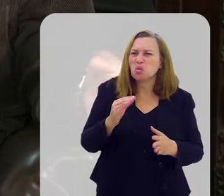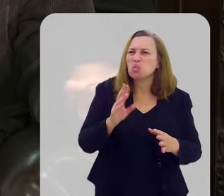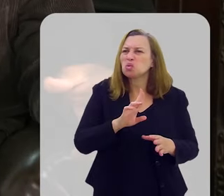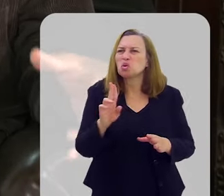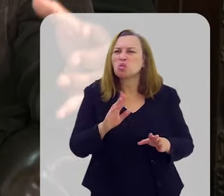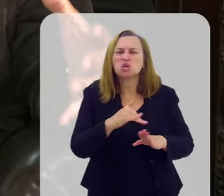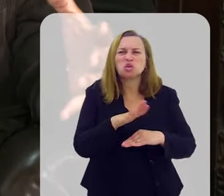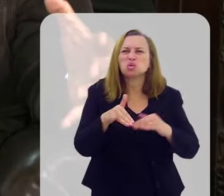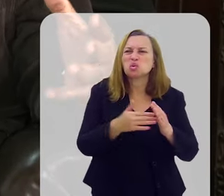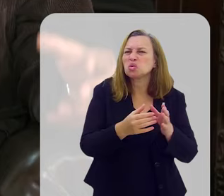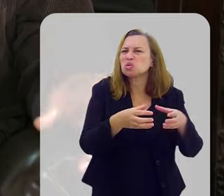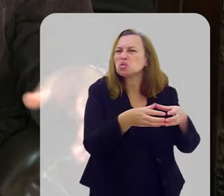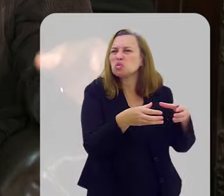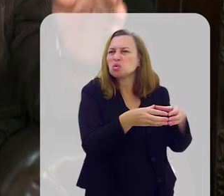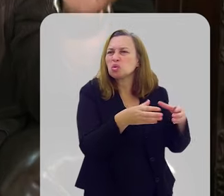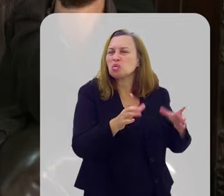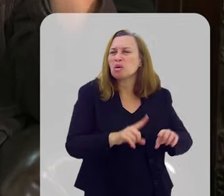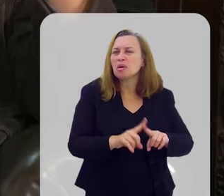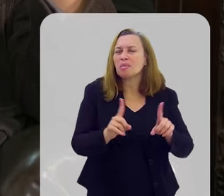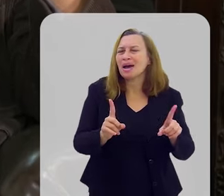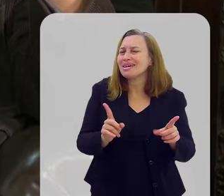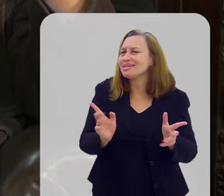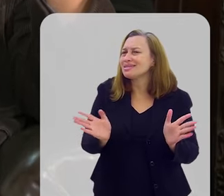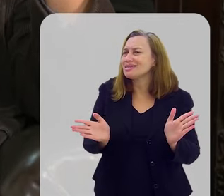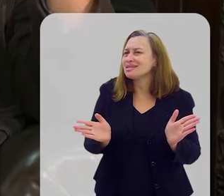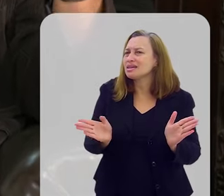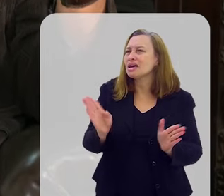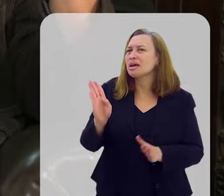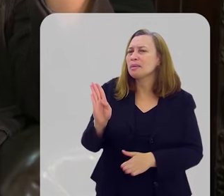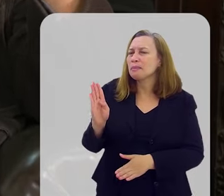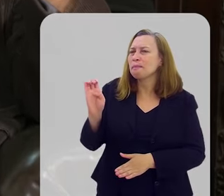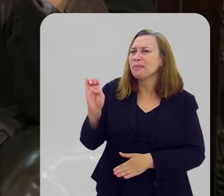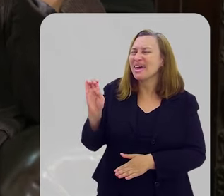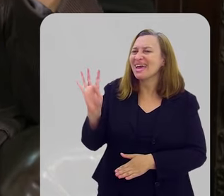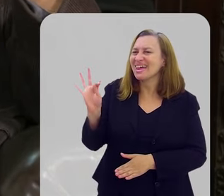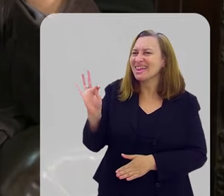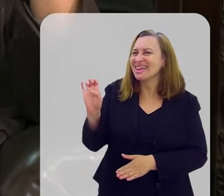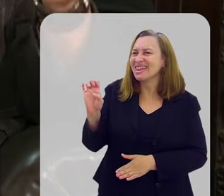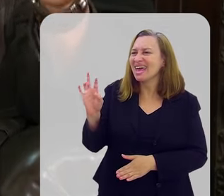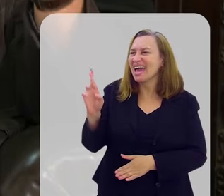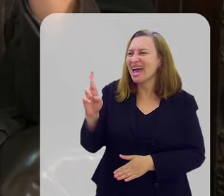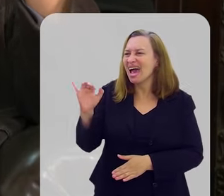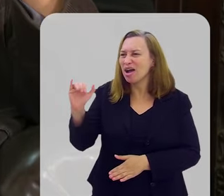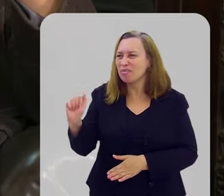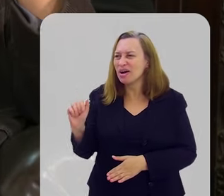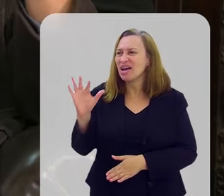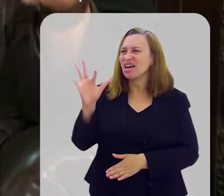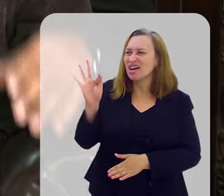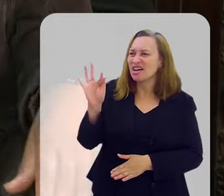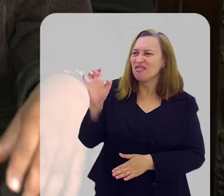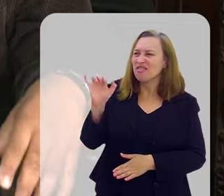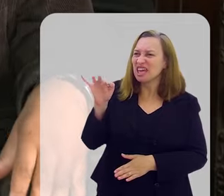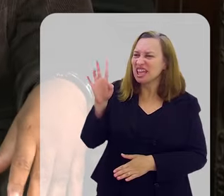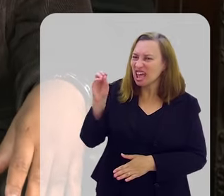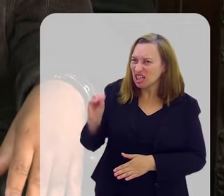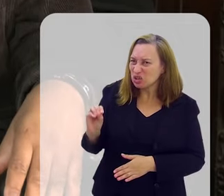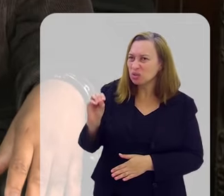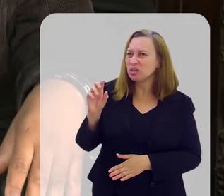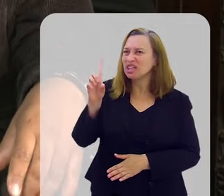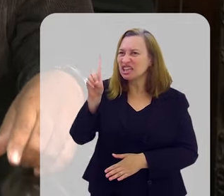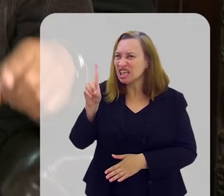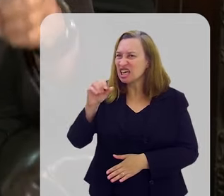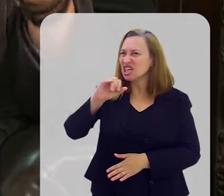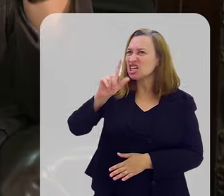a equipe, eu sou ruim para gravar. Mas, Beterraba, Fernando, Joel, DG,